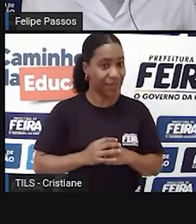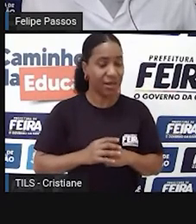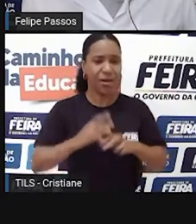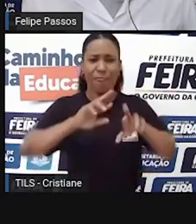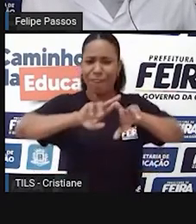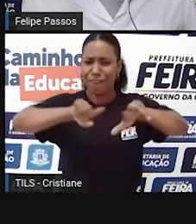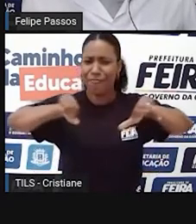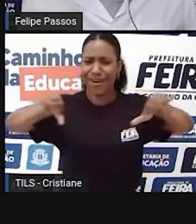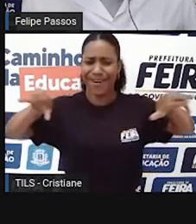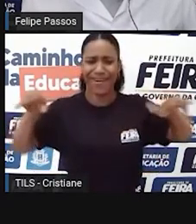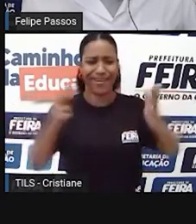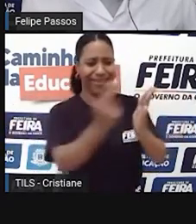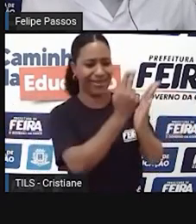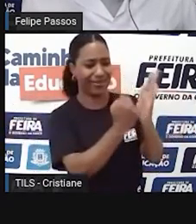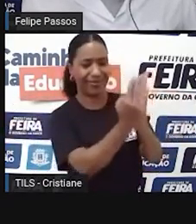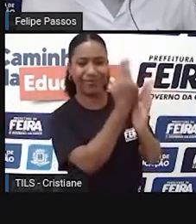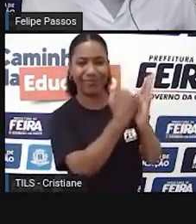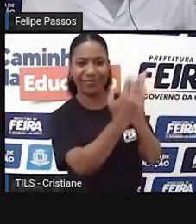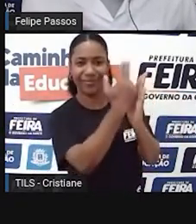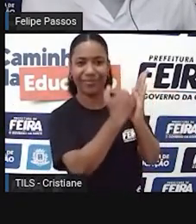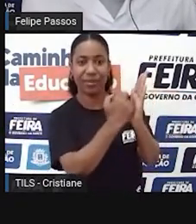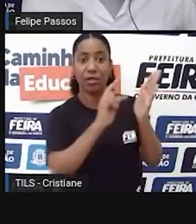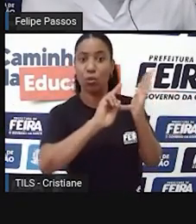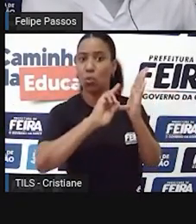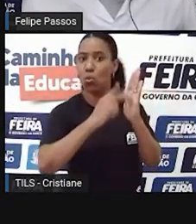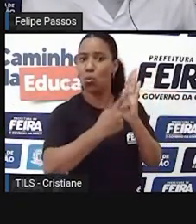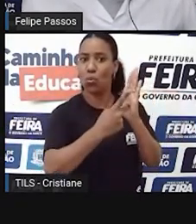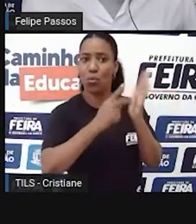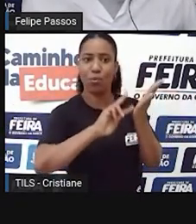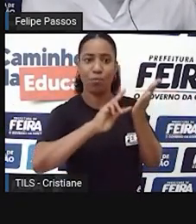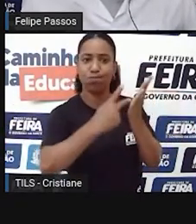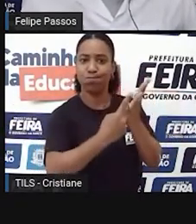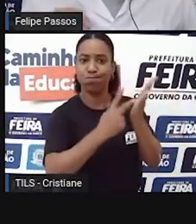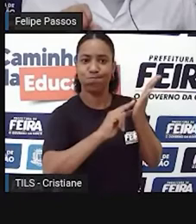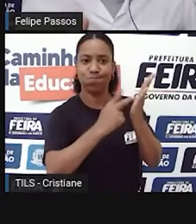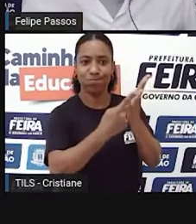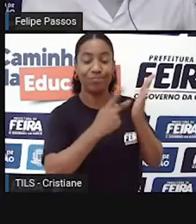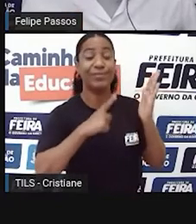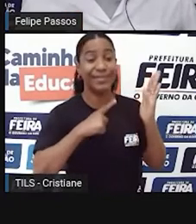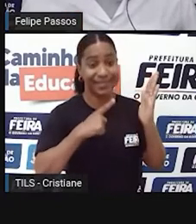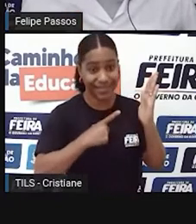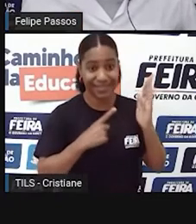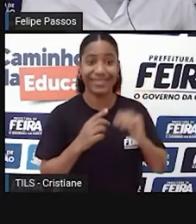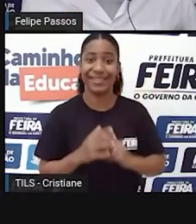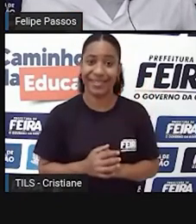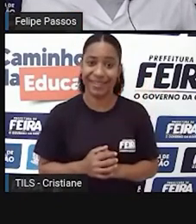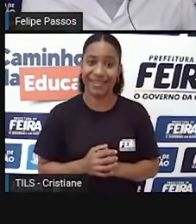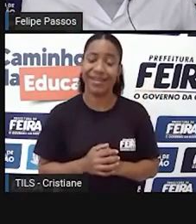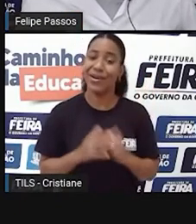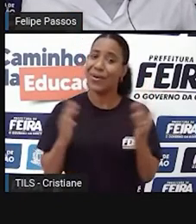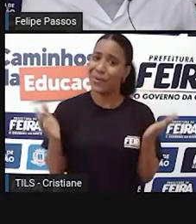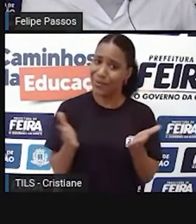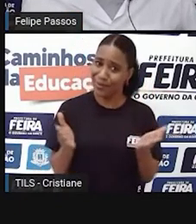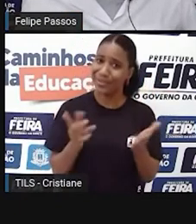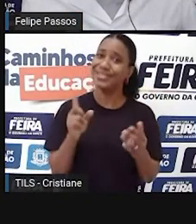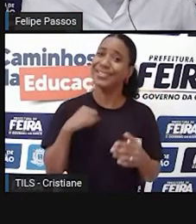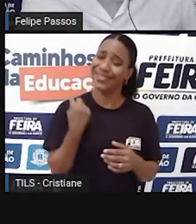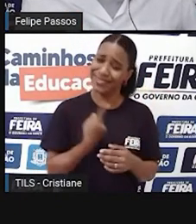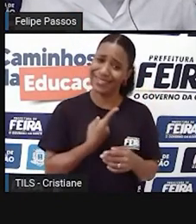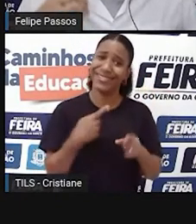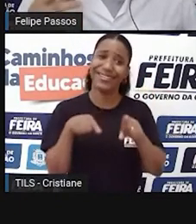tinha um significado. Só que, se a gente parar para observar, hoje em dia, a gente se comunica usando certos desenhinhos.